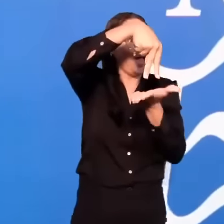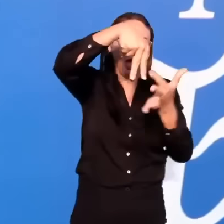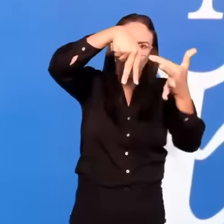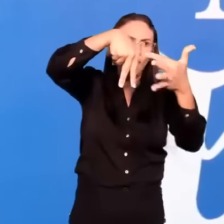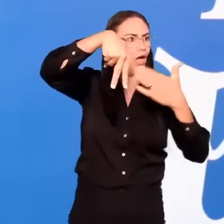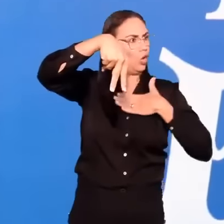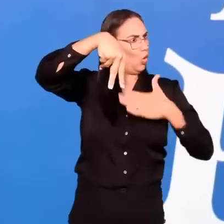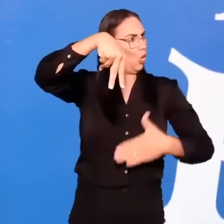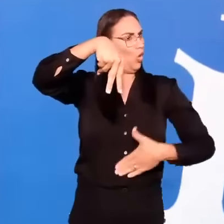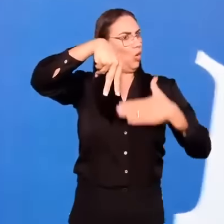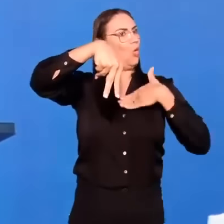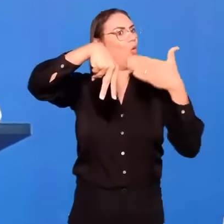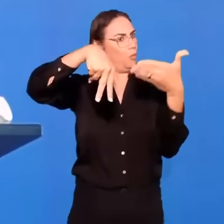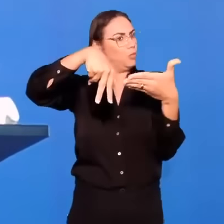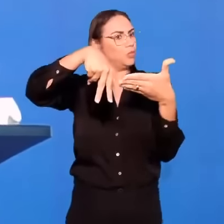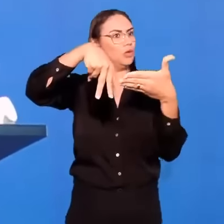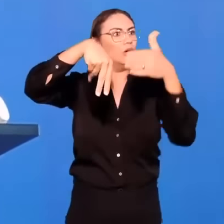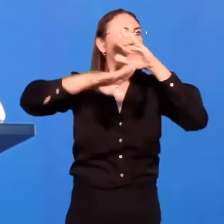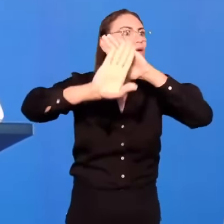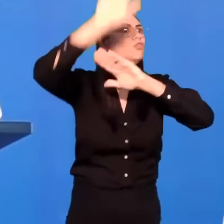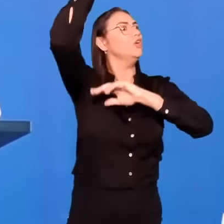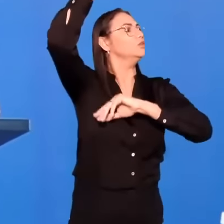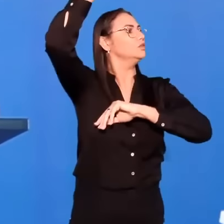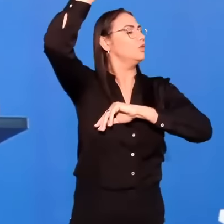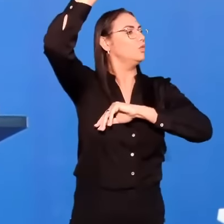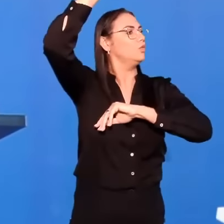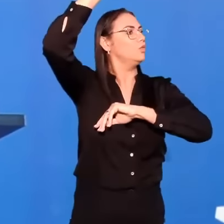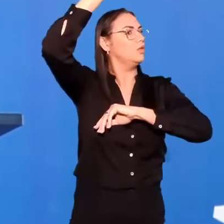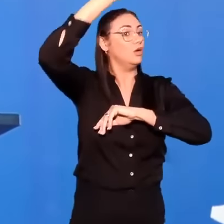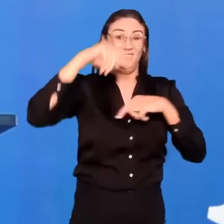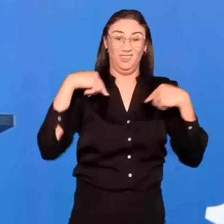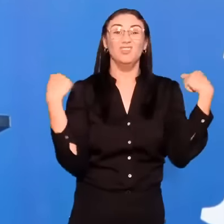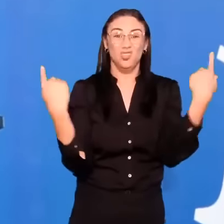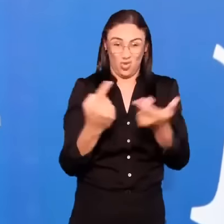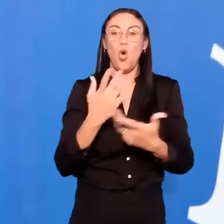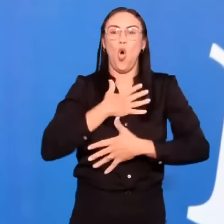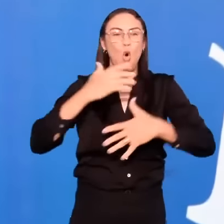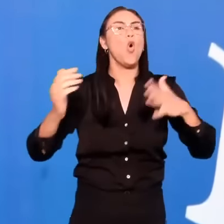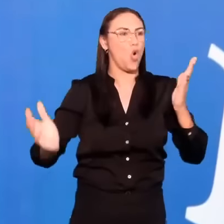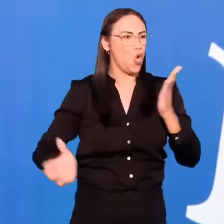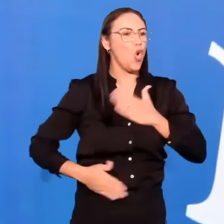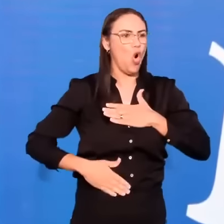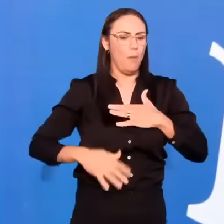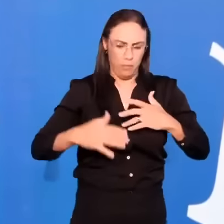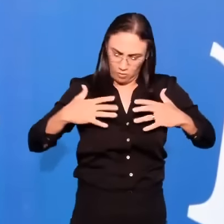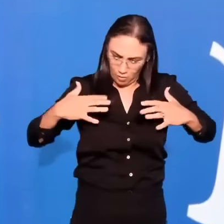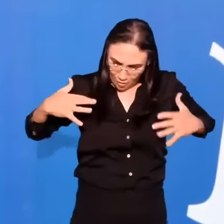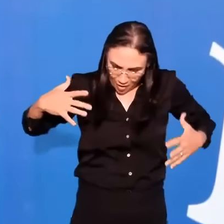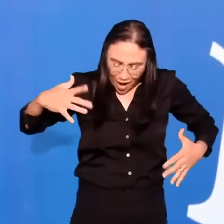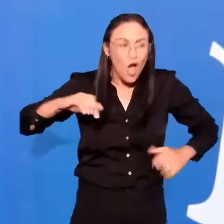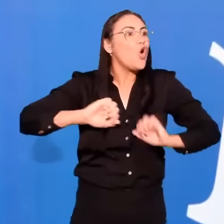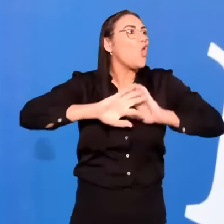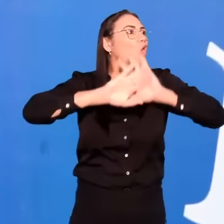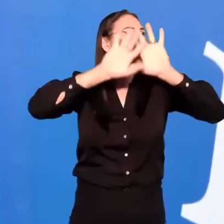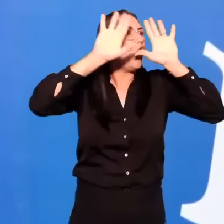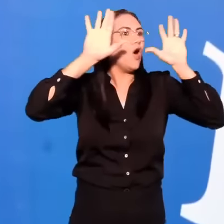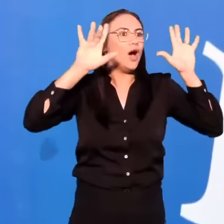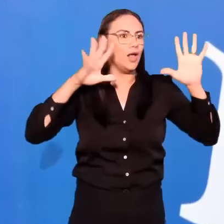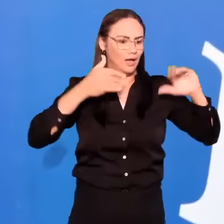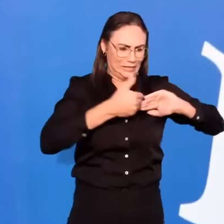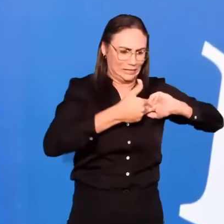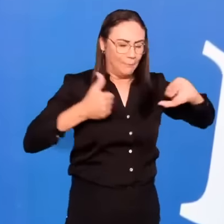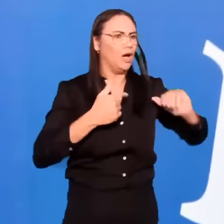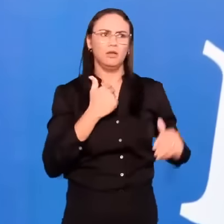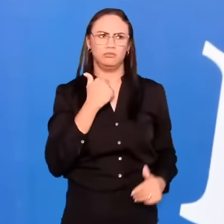vai se desfazer dele. O nosso corpo apesar de ser glorificado. Nunca se desfazerá de nós. Como é que não tem